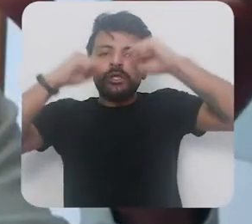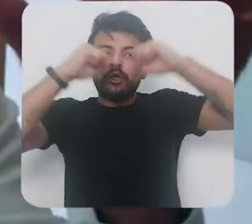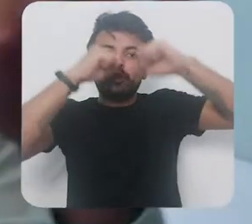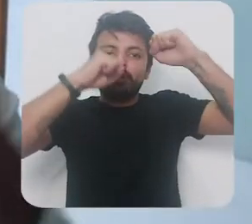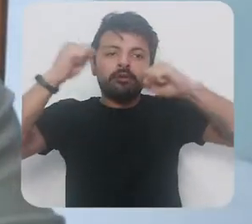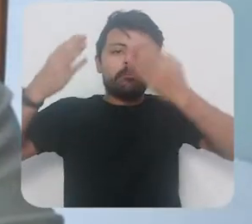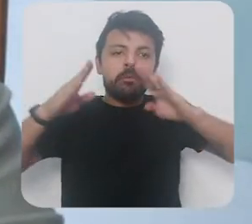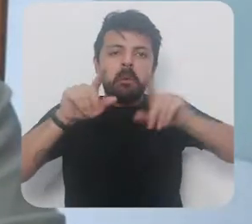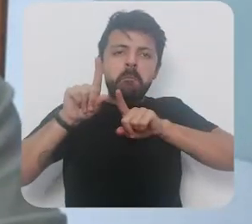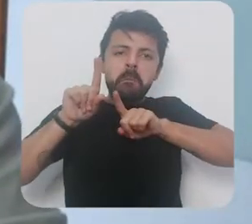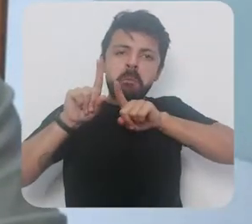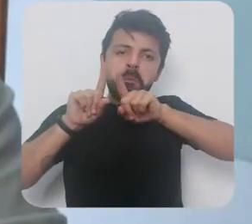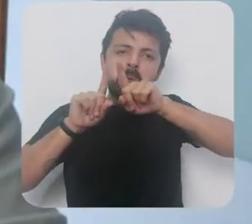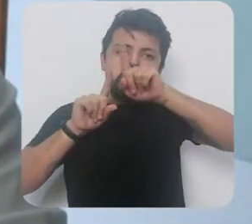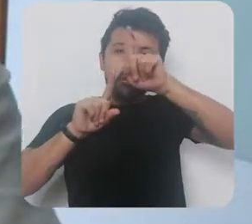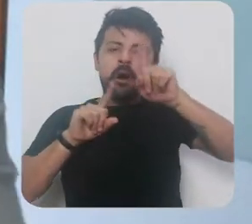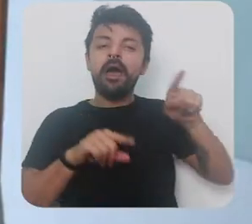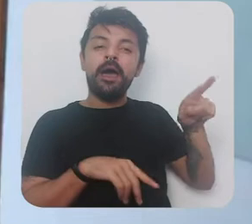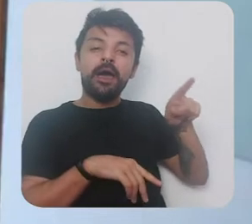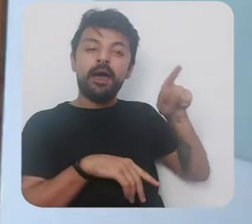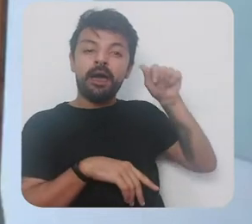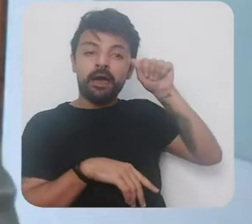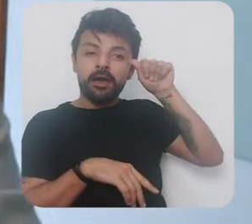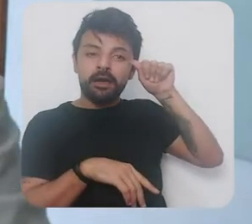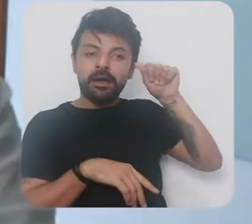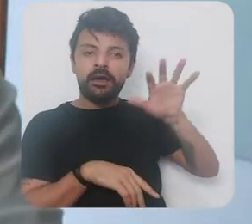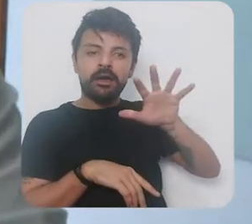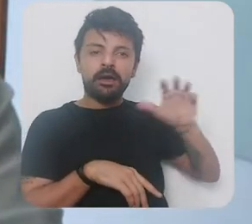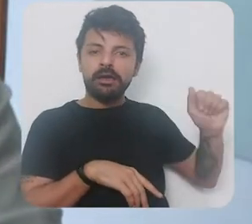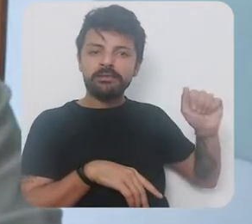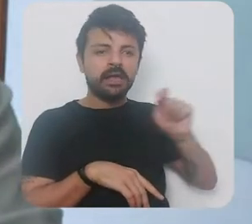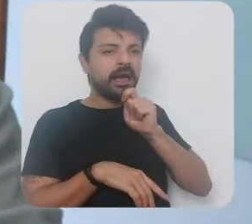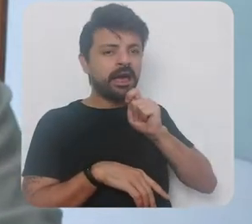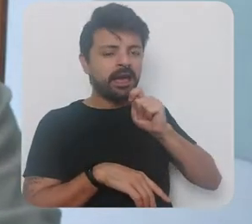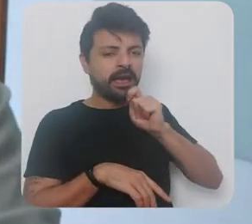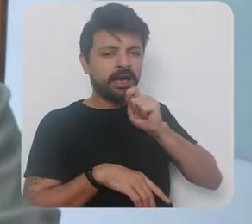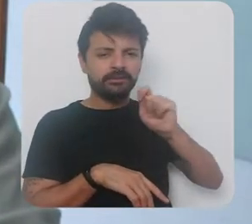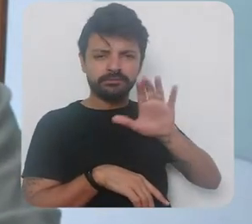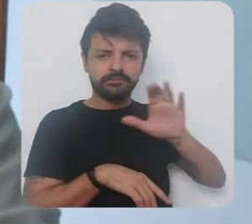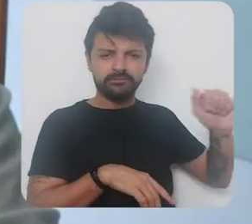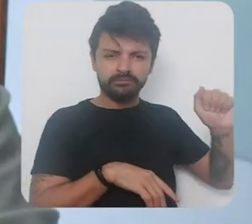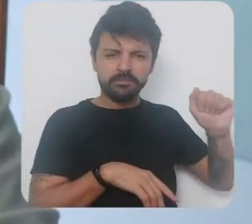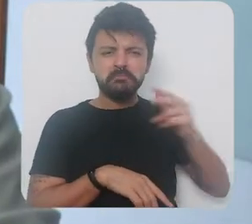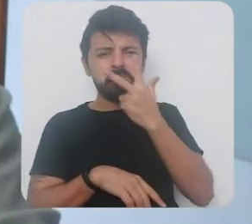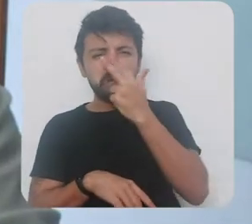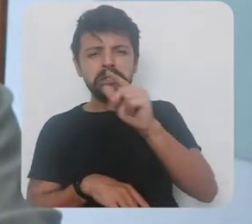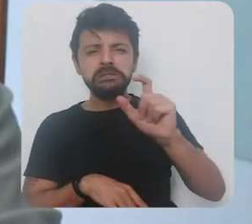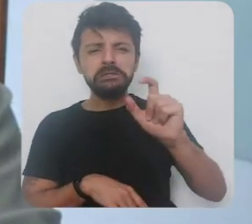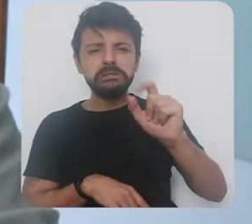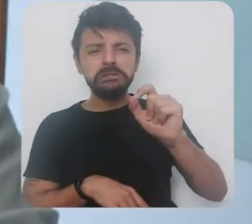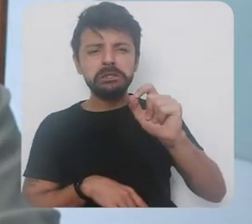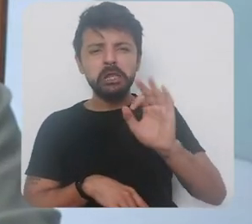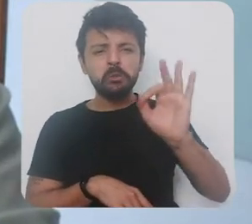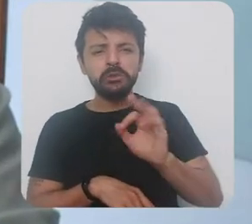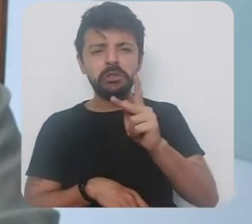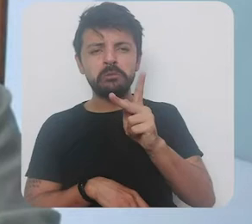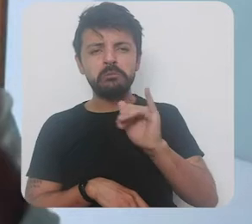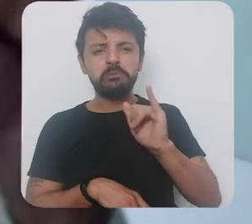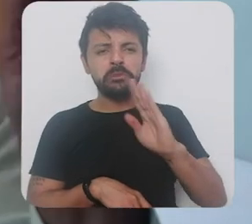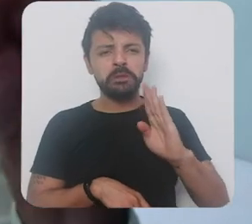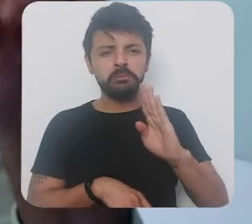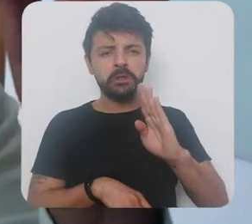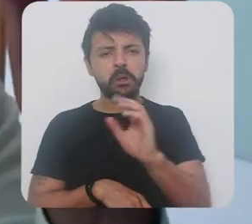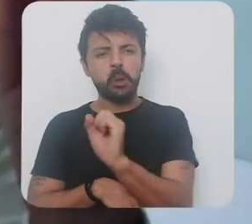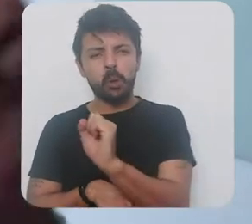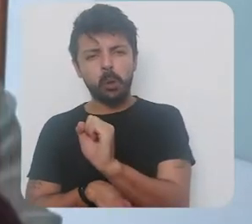despontando os países asiáticos ainda não era no máximo 10% do PIB variando entre 8